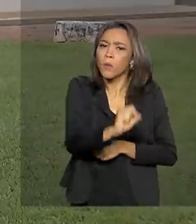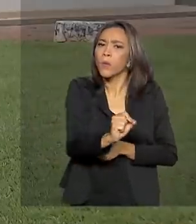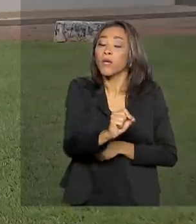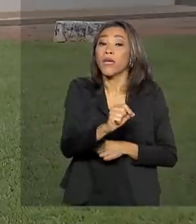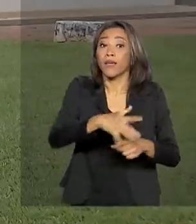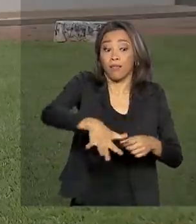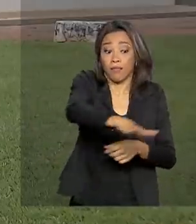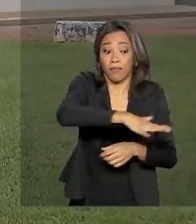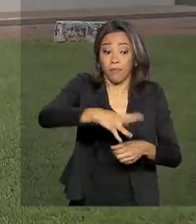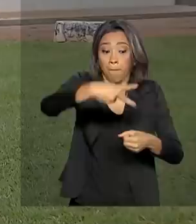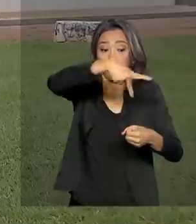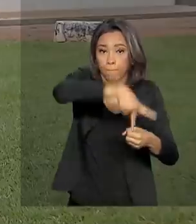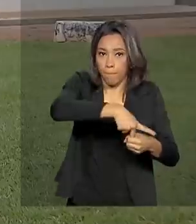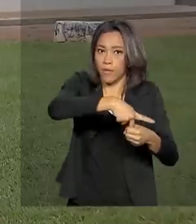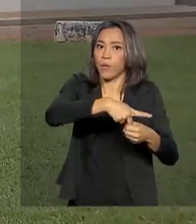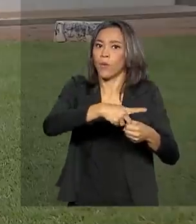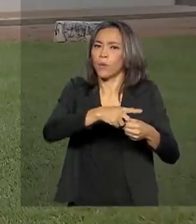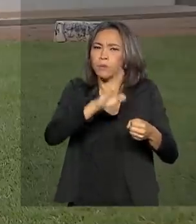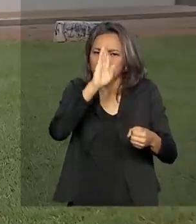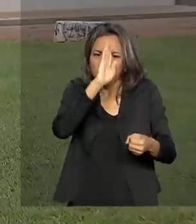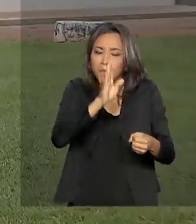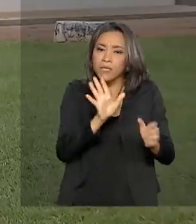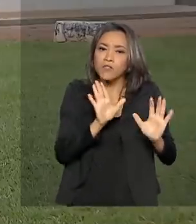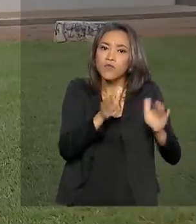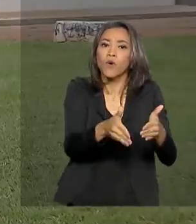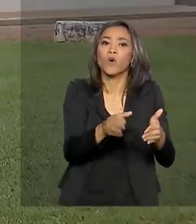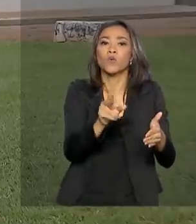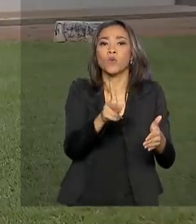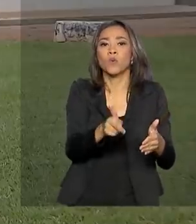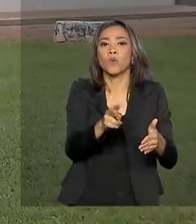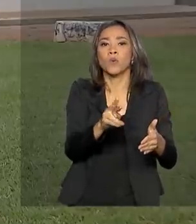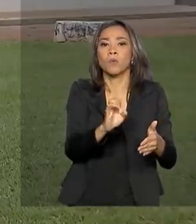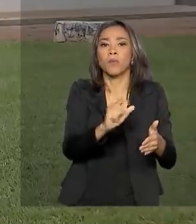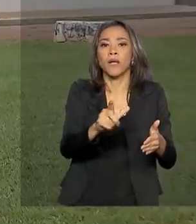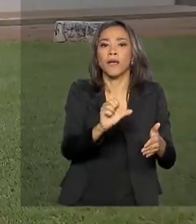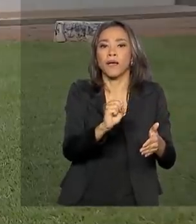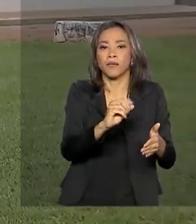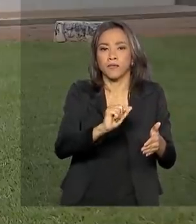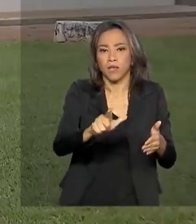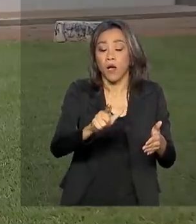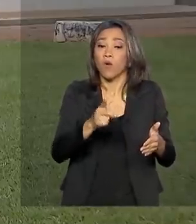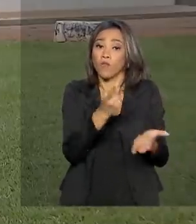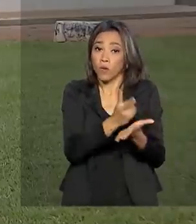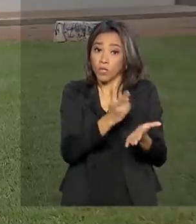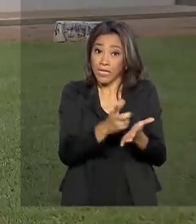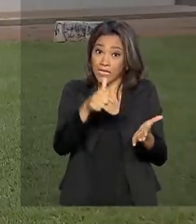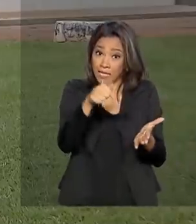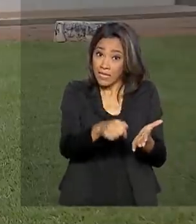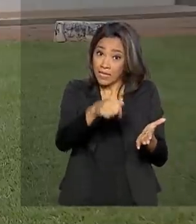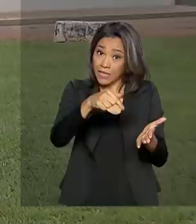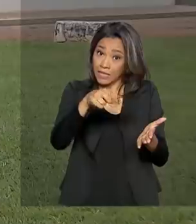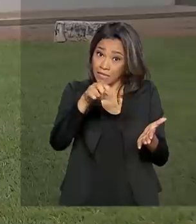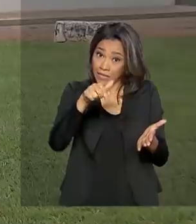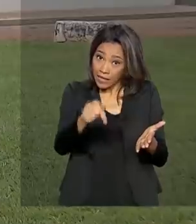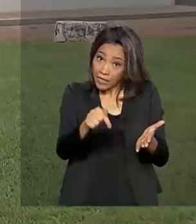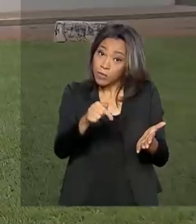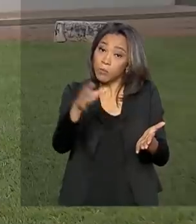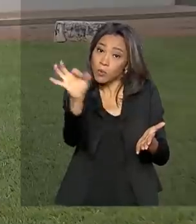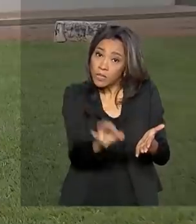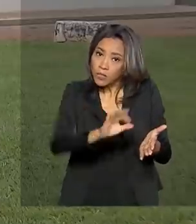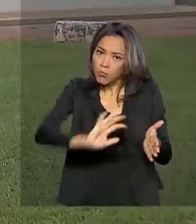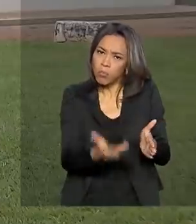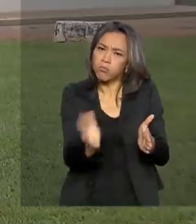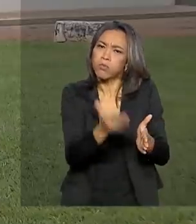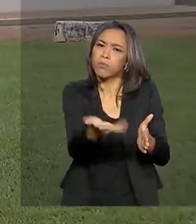de petróleo, com destaque para o pré-sal, que vai concentrar 77% da produção nacional, colocando o Brasil,